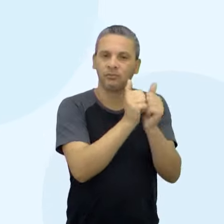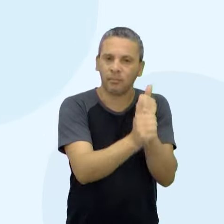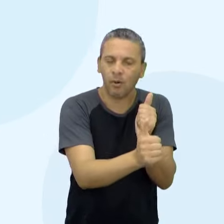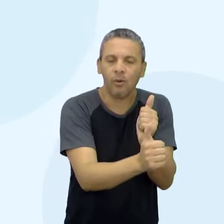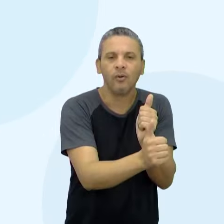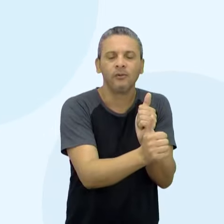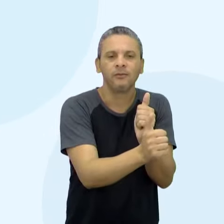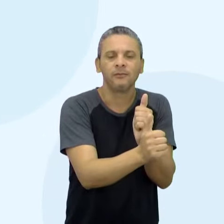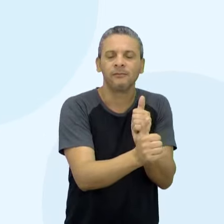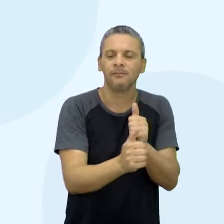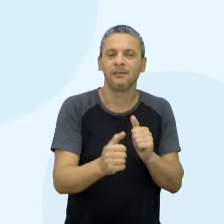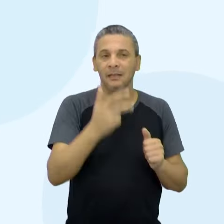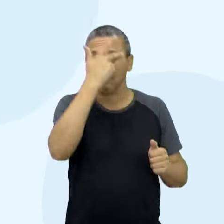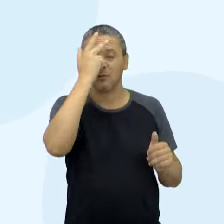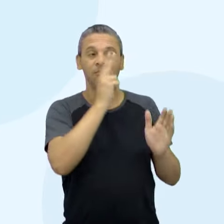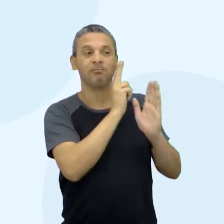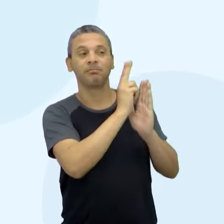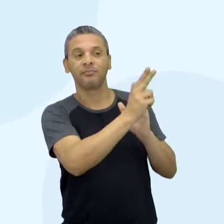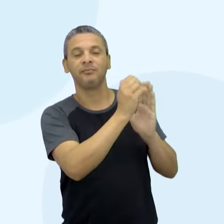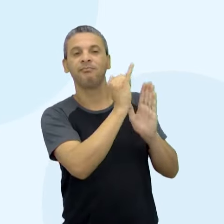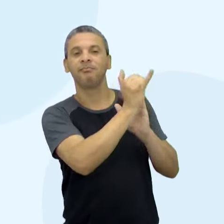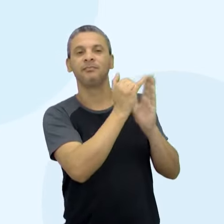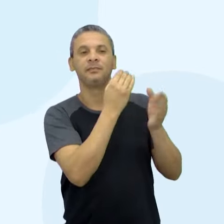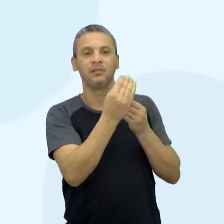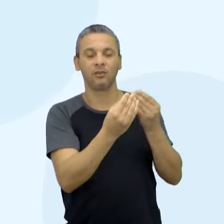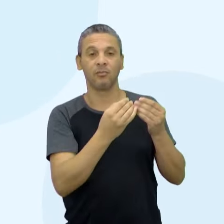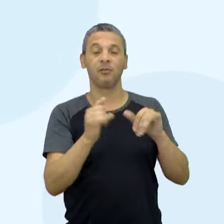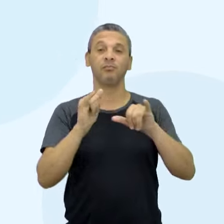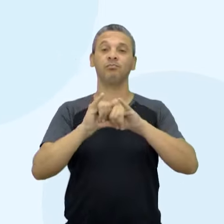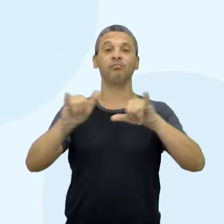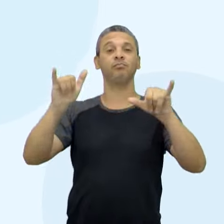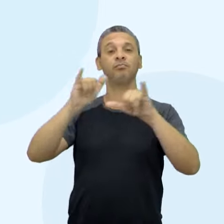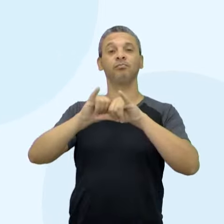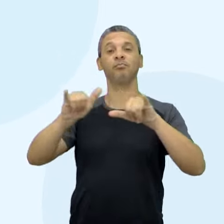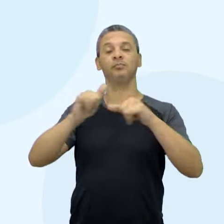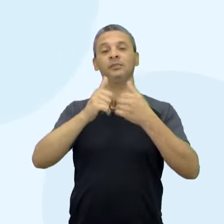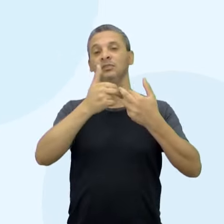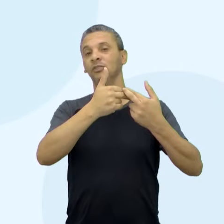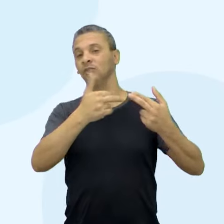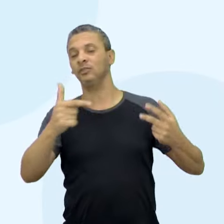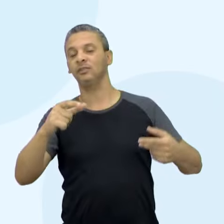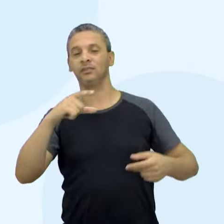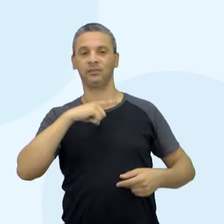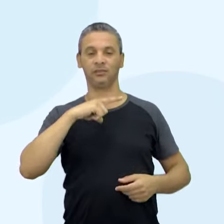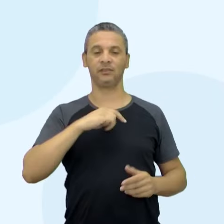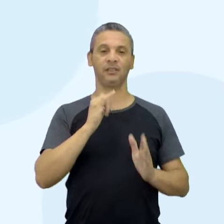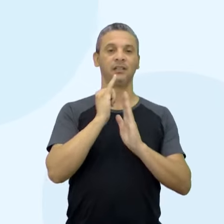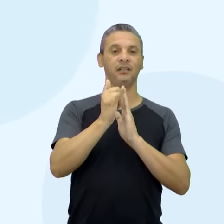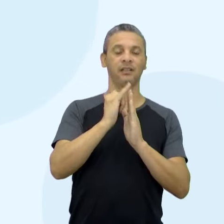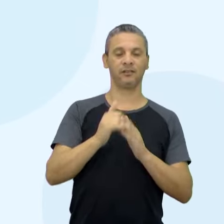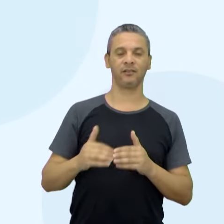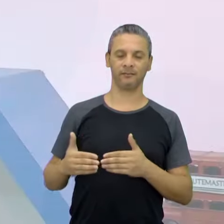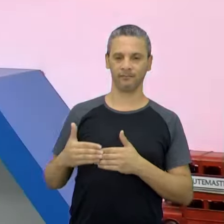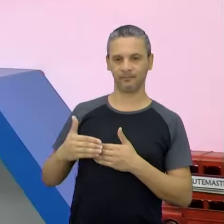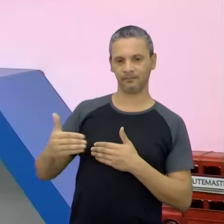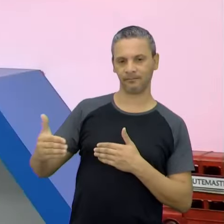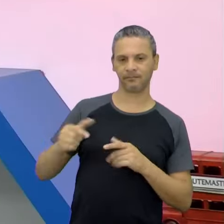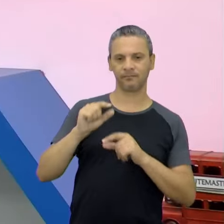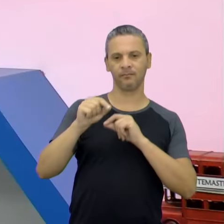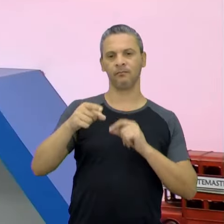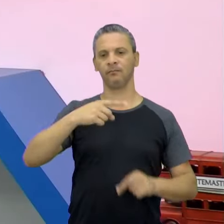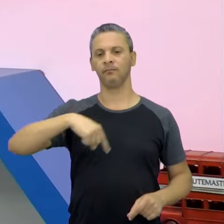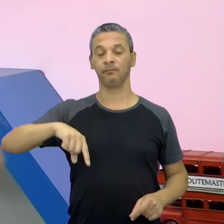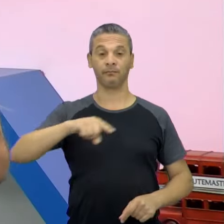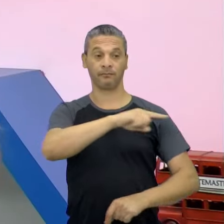pelo olhar dos cronistas. E em que canais de mídia as crônicas costumam estar presentes? Mauro, ao longo do nosso processo,